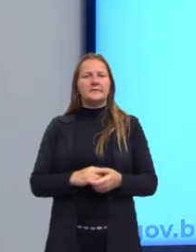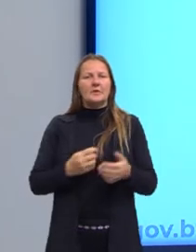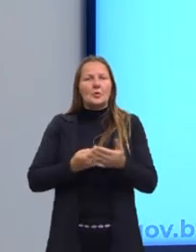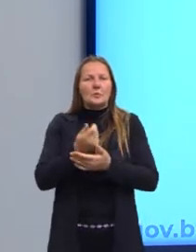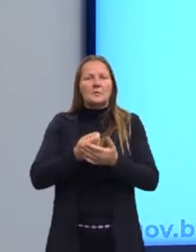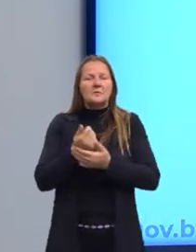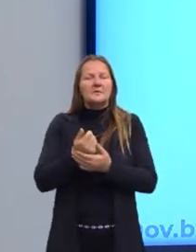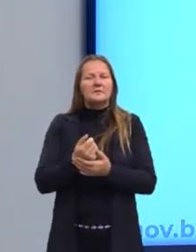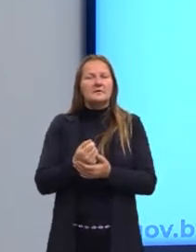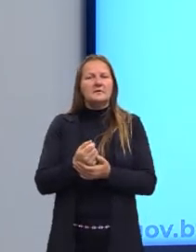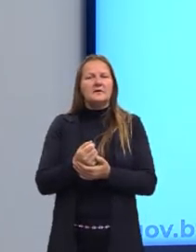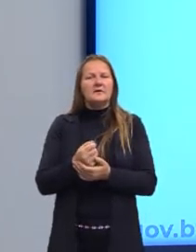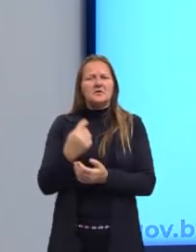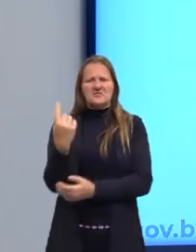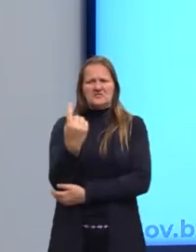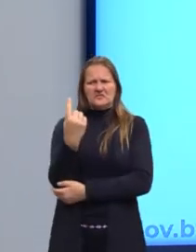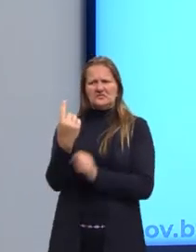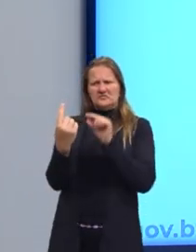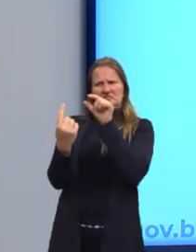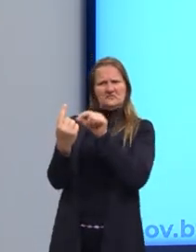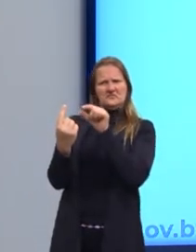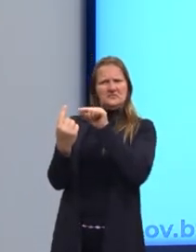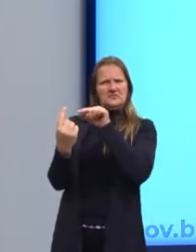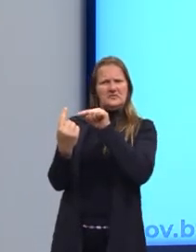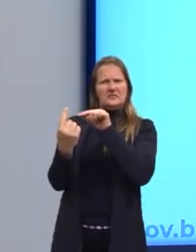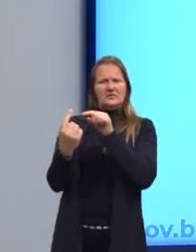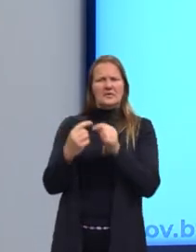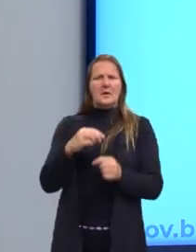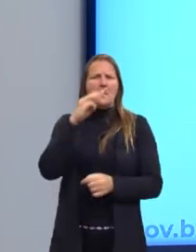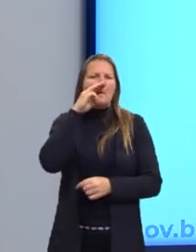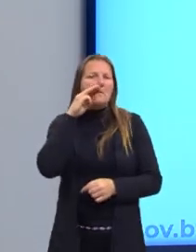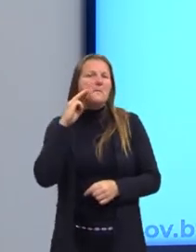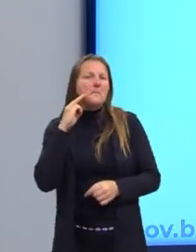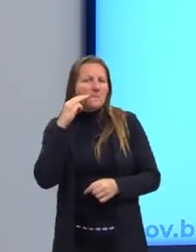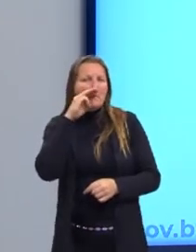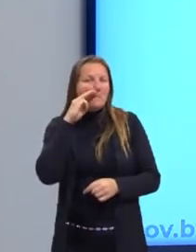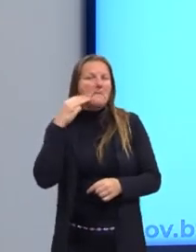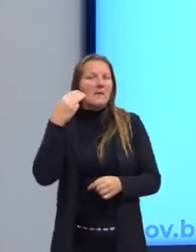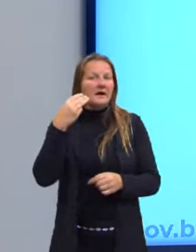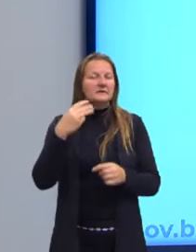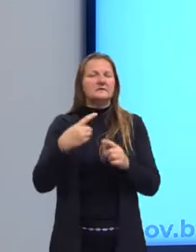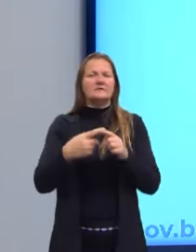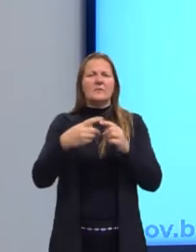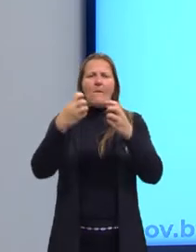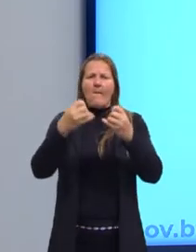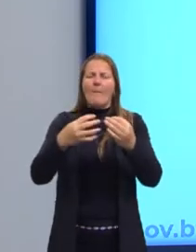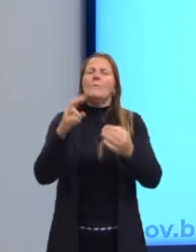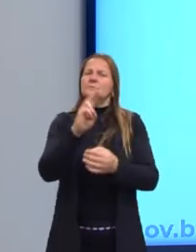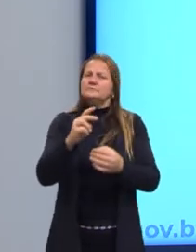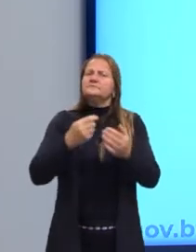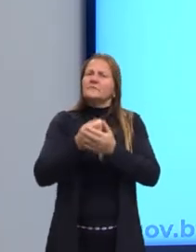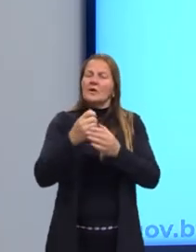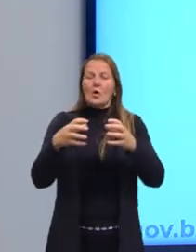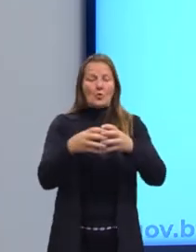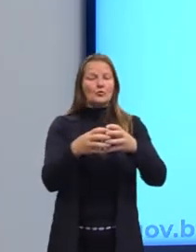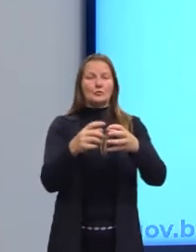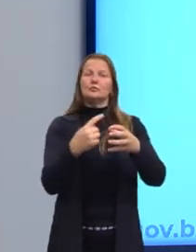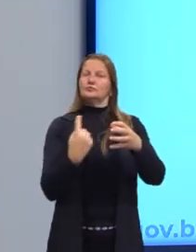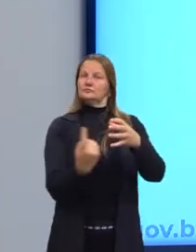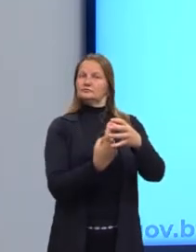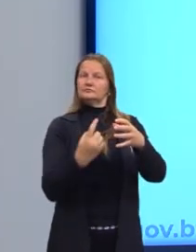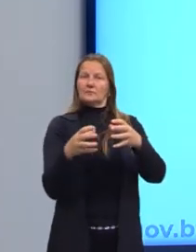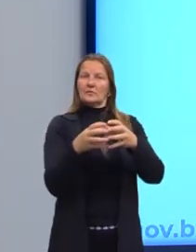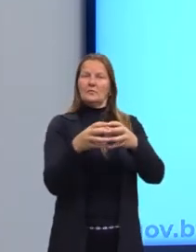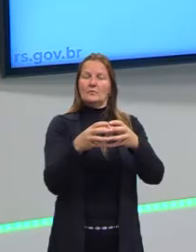era algo individual e imoral. Aí, quem vai trazer é o Marx? Não. O produzir, o consumir, ele é coletivo. E o